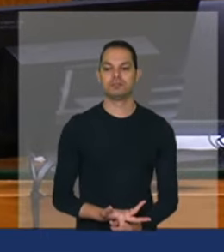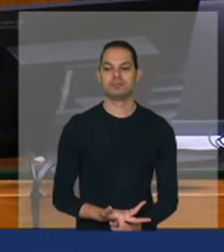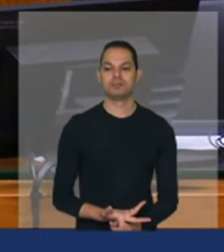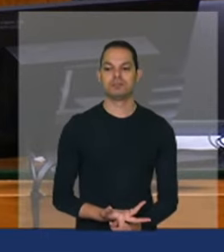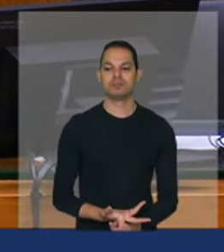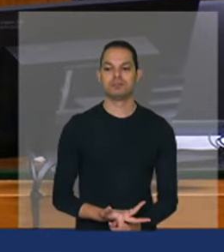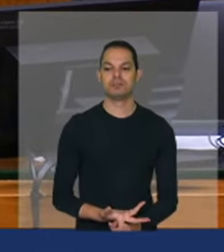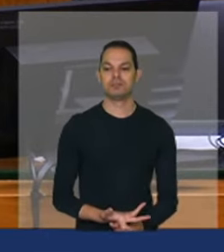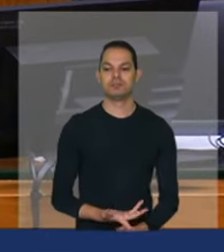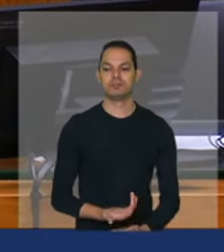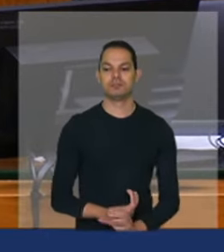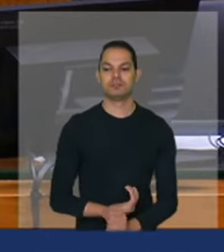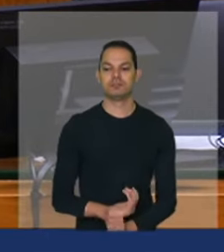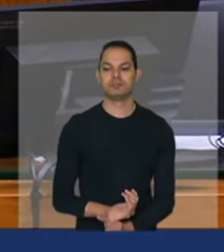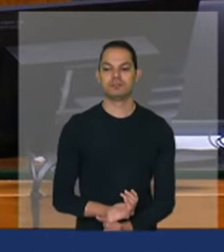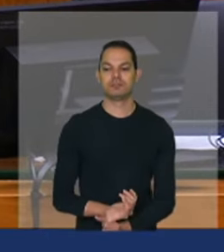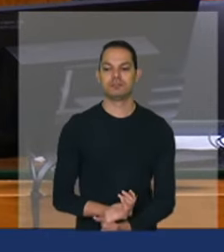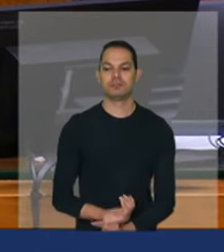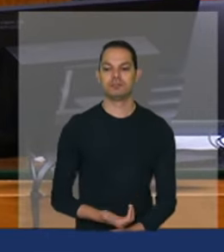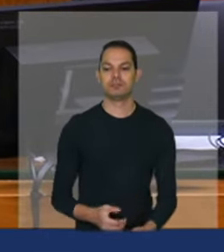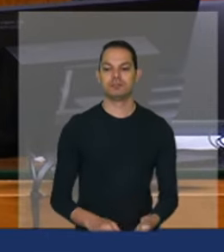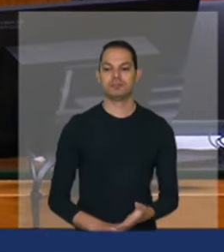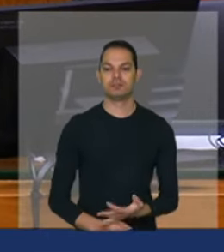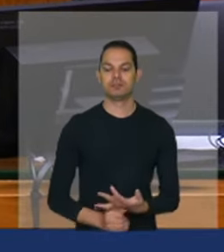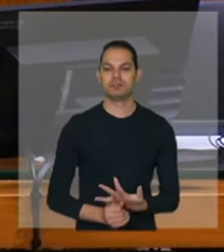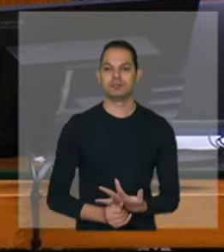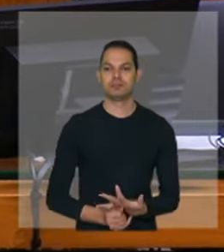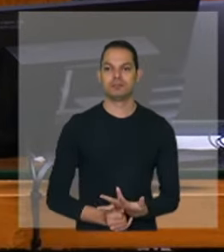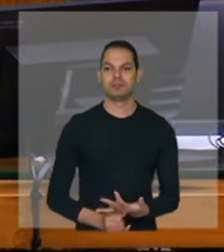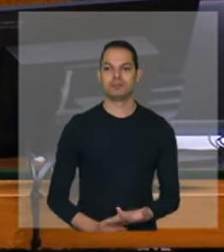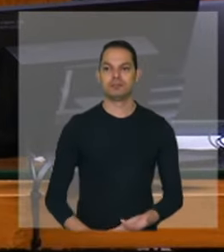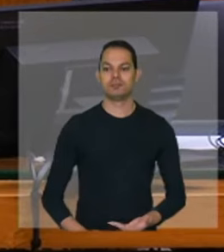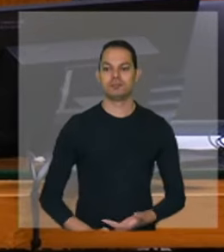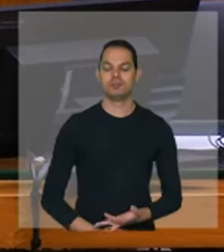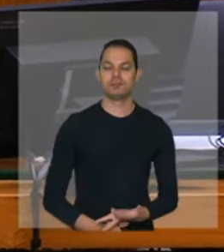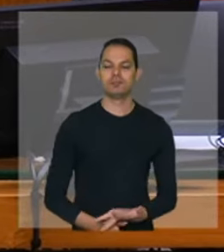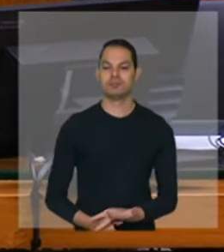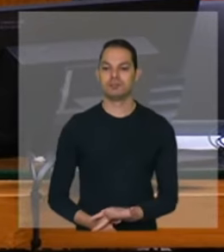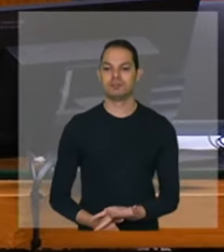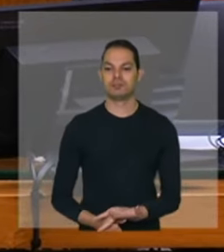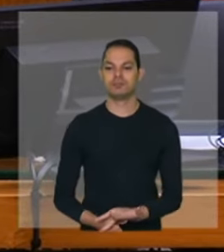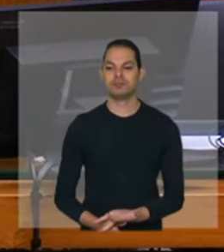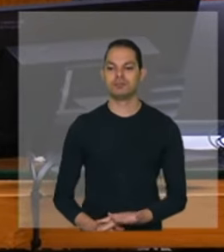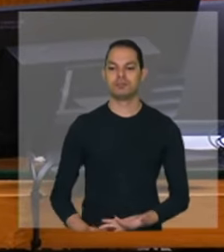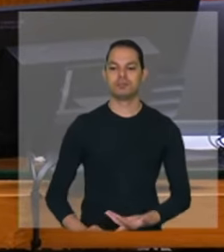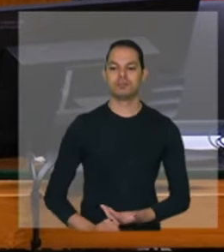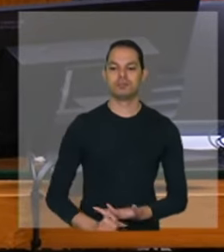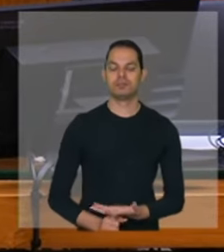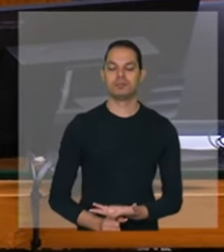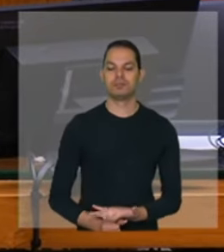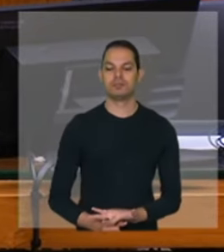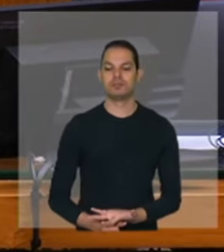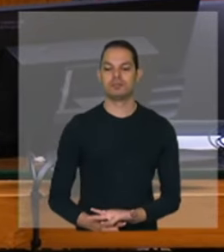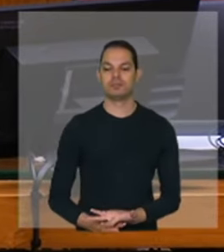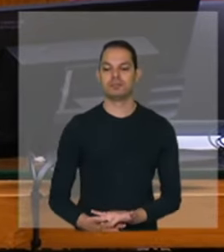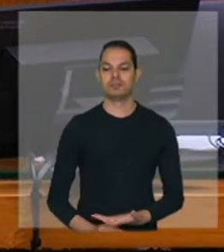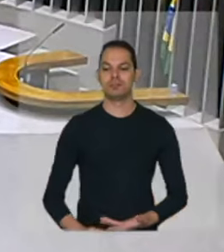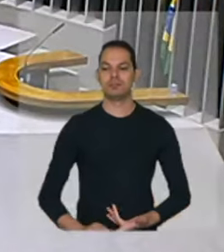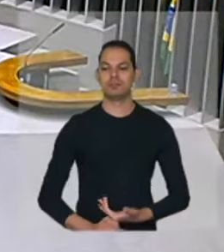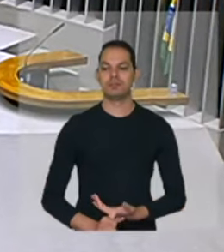seguir pelo tempo de três minutos, conforme a ordem de inscrição. Convido para compor à mesa